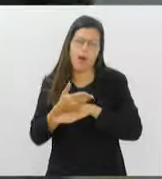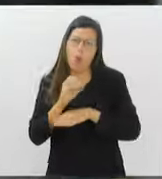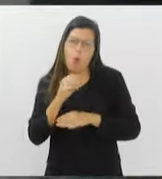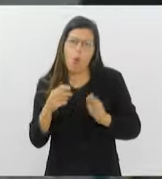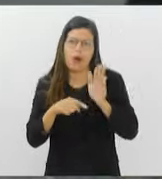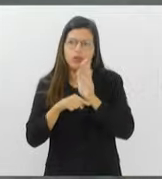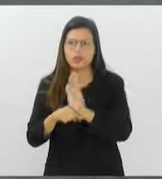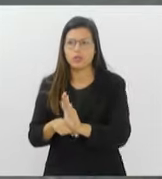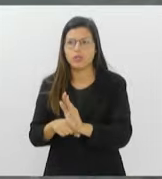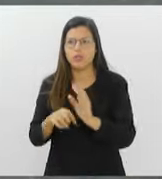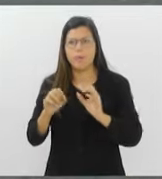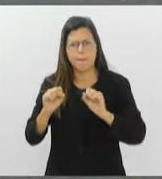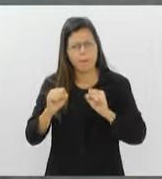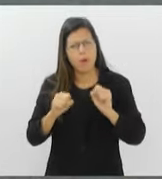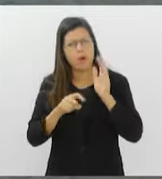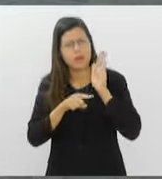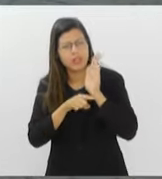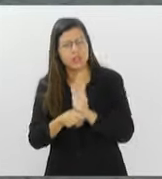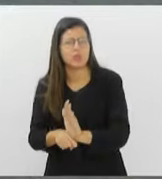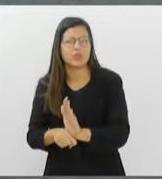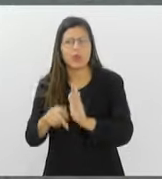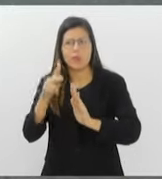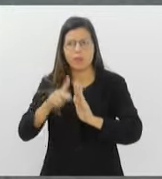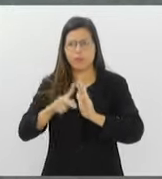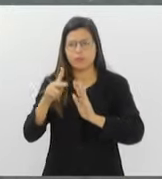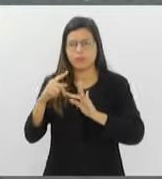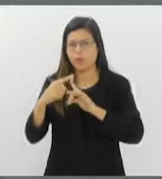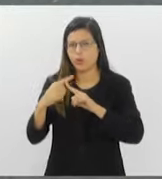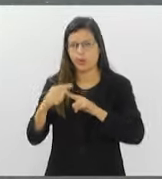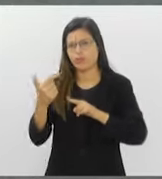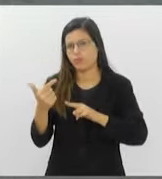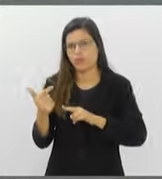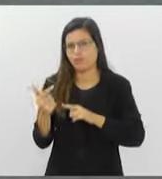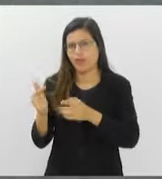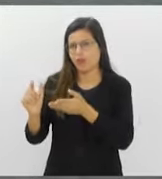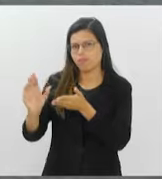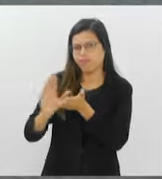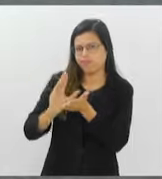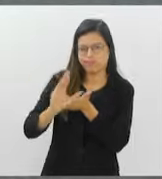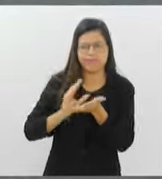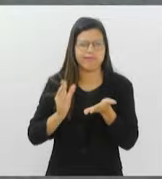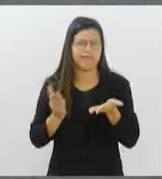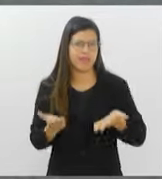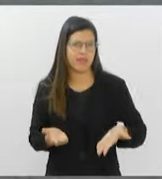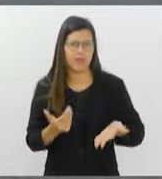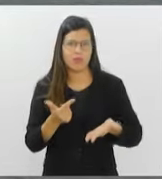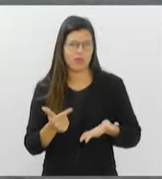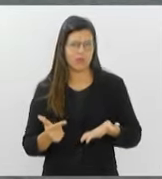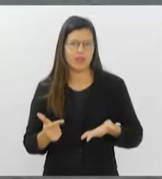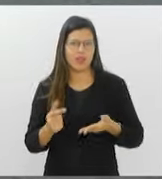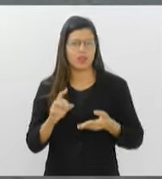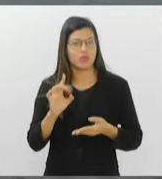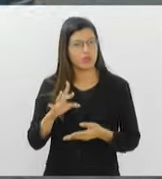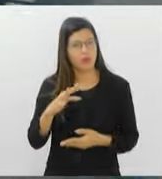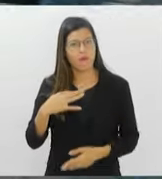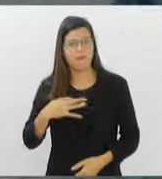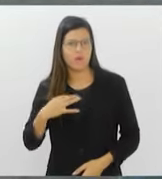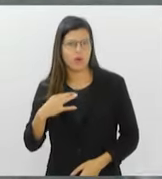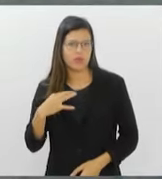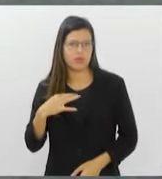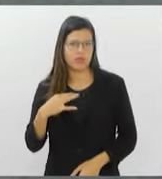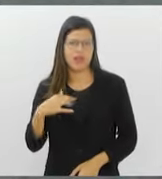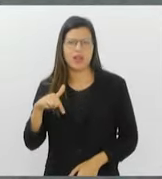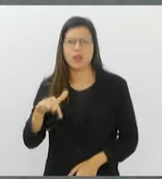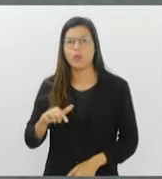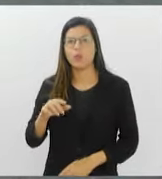Ah, podem contribuir com o projeto, porque nós não temos recursos próprios, nós não temos patrocínio. É somente os voluntários. O projeto é de